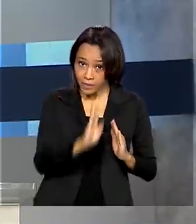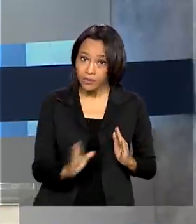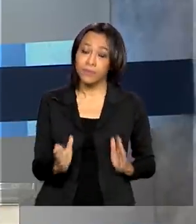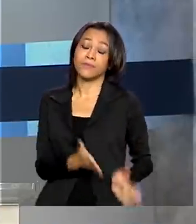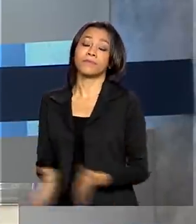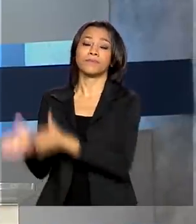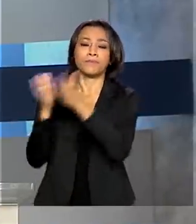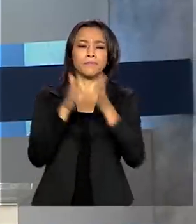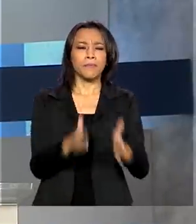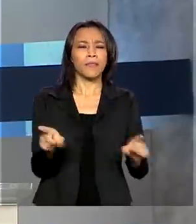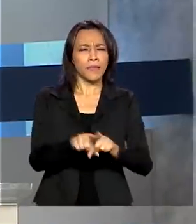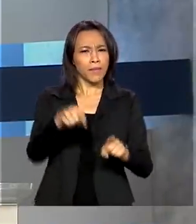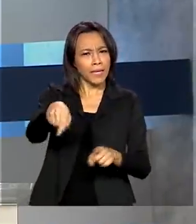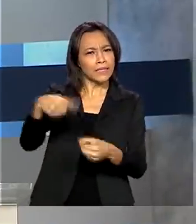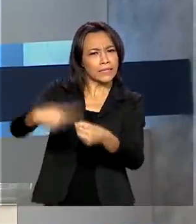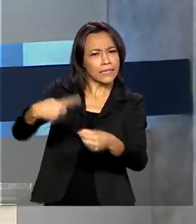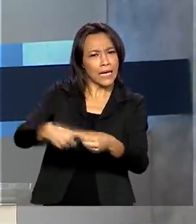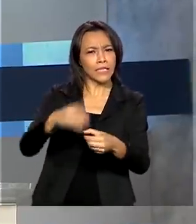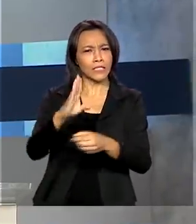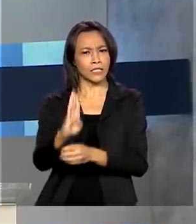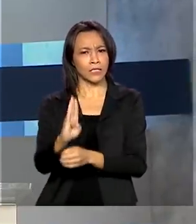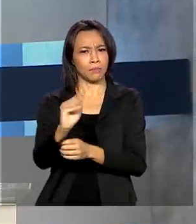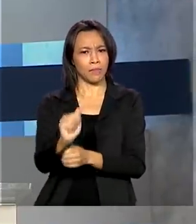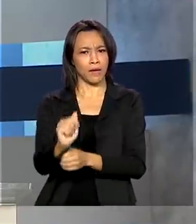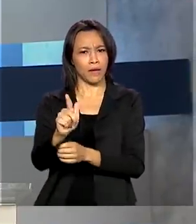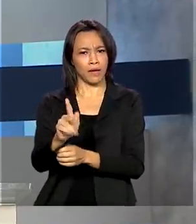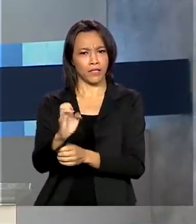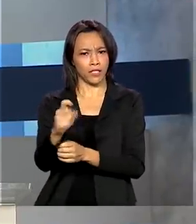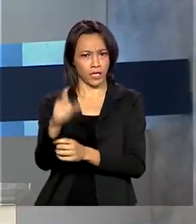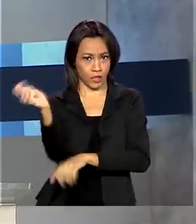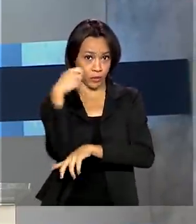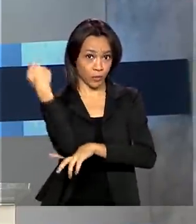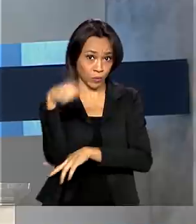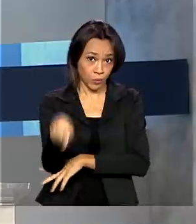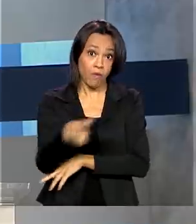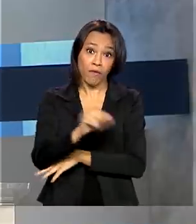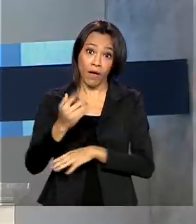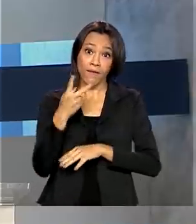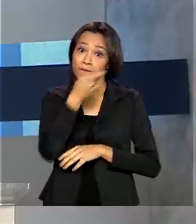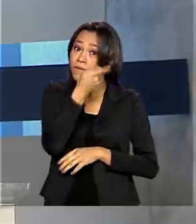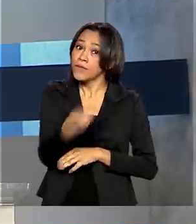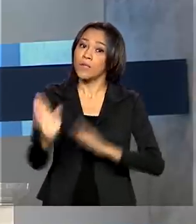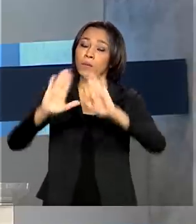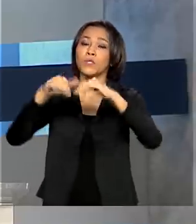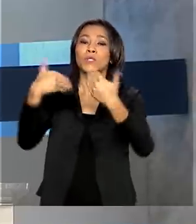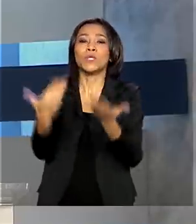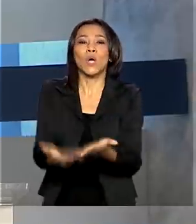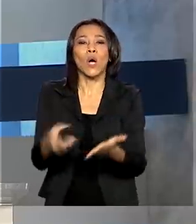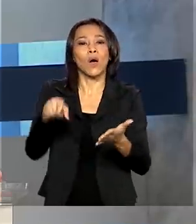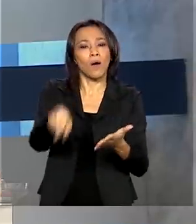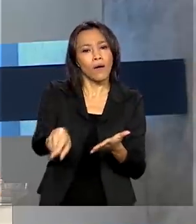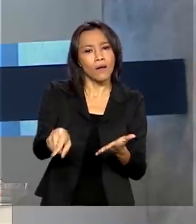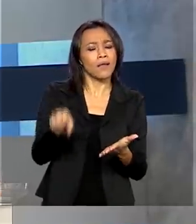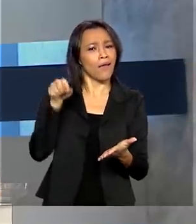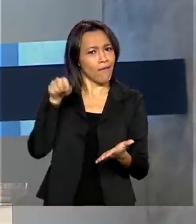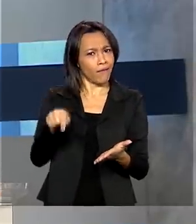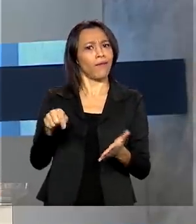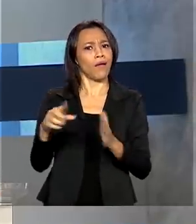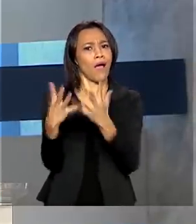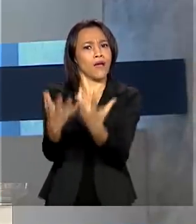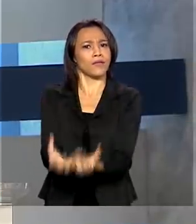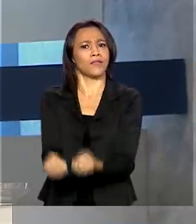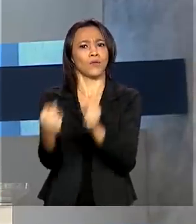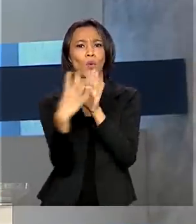E também em Bagé, o presidente Jair Bolsonaro vai visitar a Escola de Ensino Fundamental São Pedro, que aderiu ao sistema